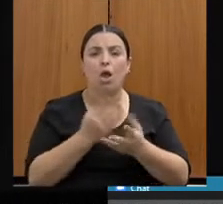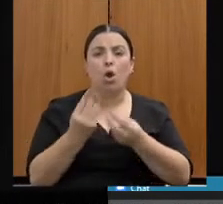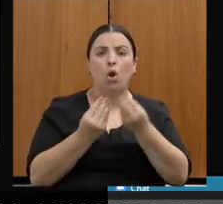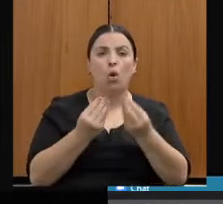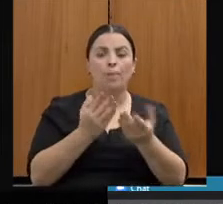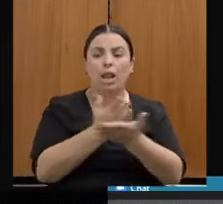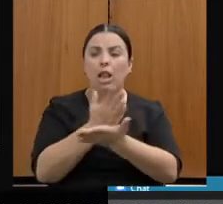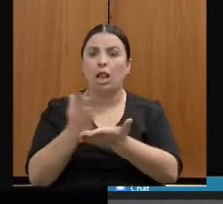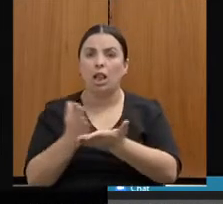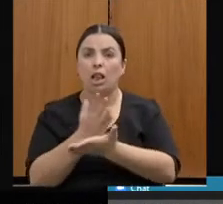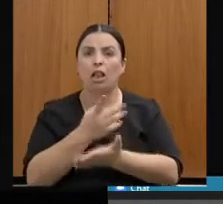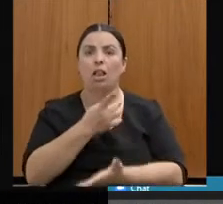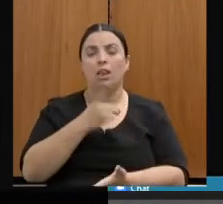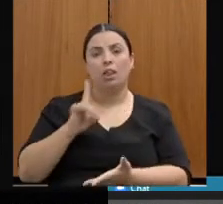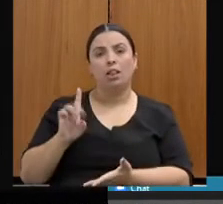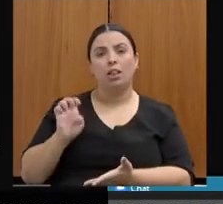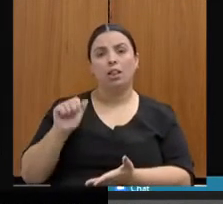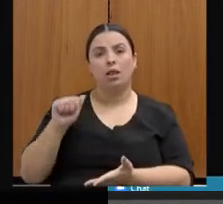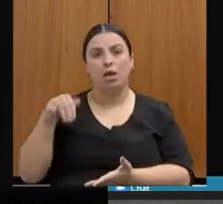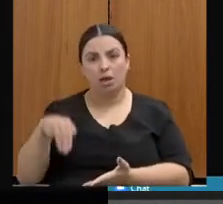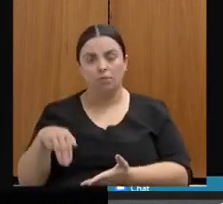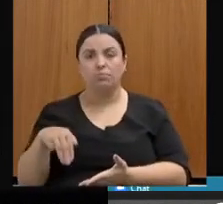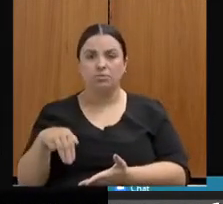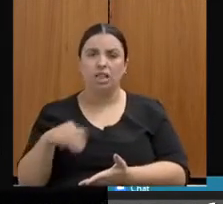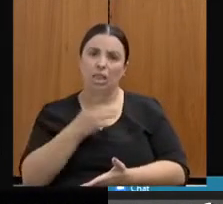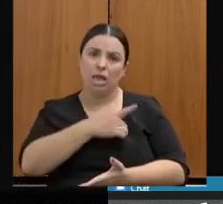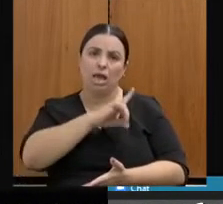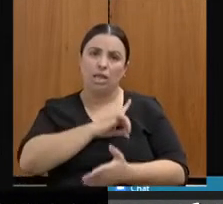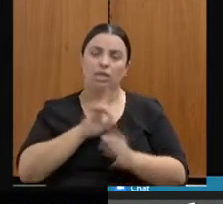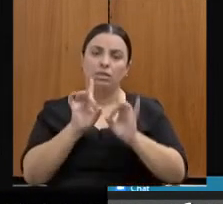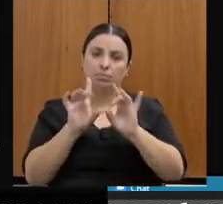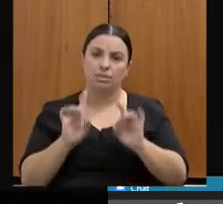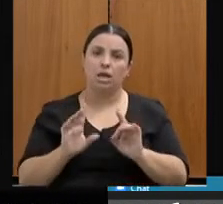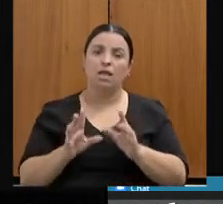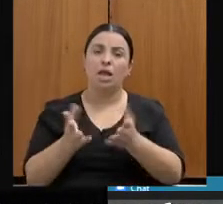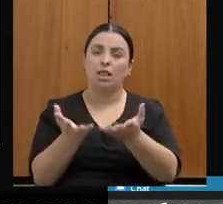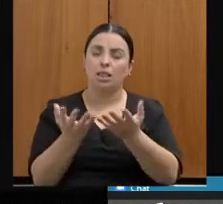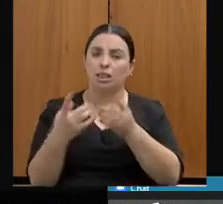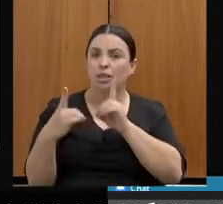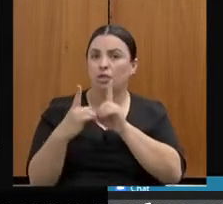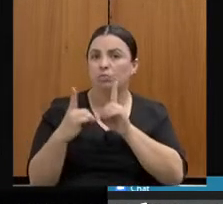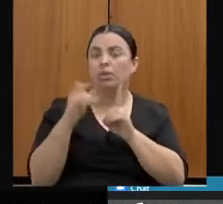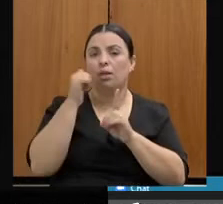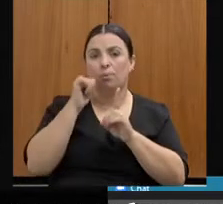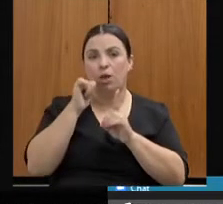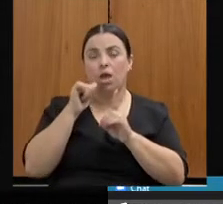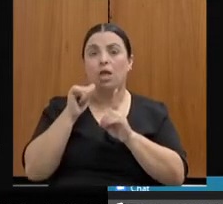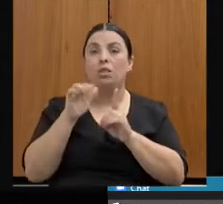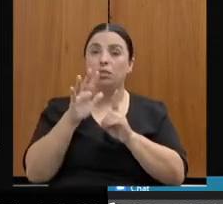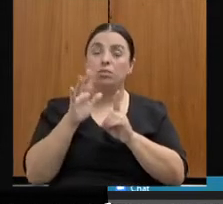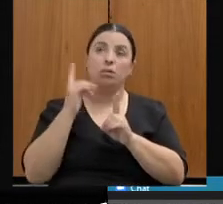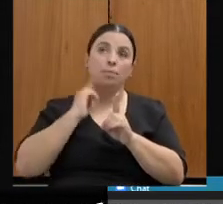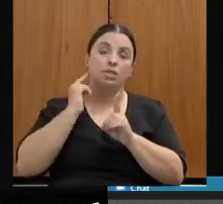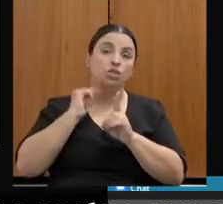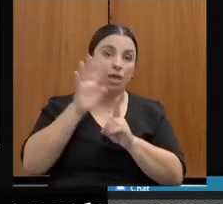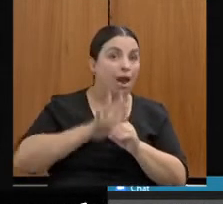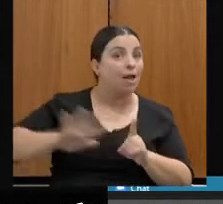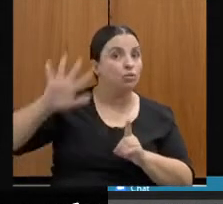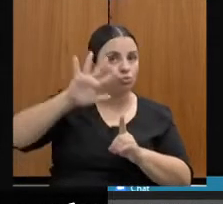das delegacias especializadas em atendimento à mulher no âmbito do Estado de Minas Gerais. Olha, eu não...